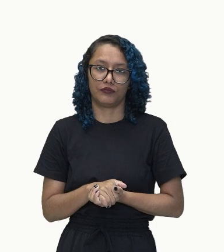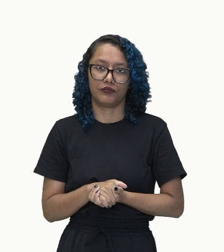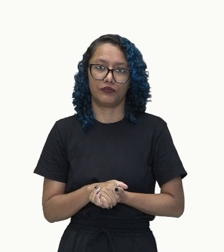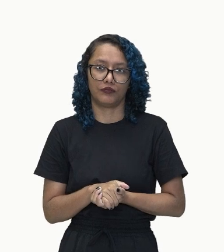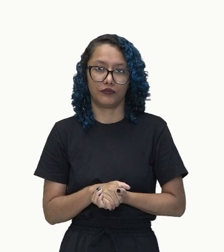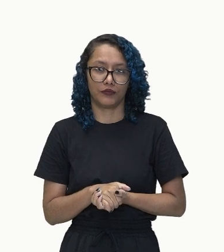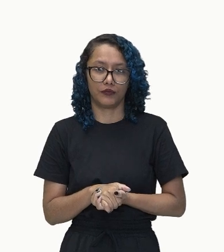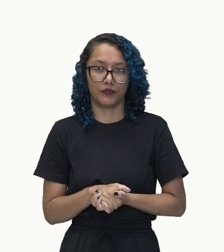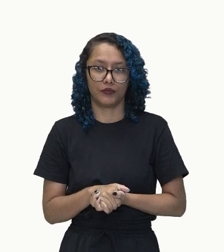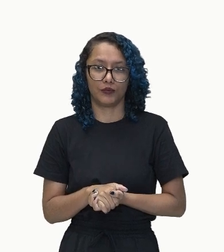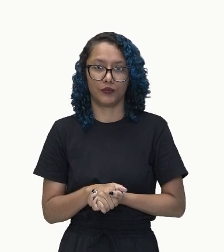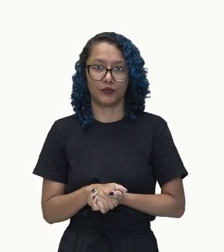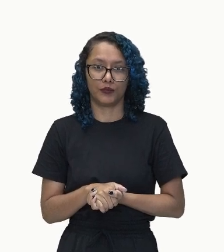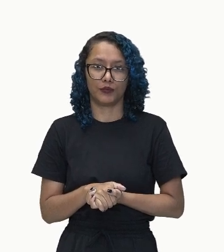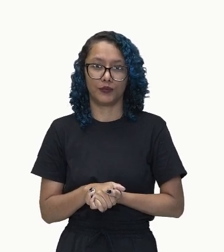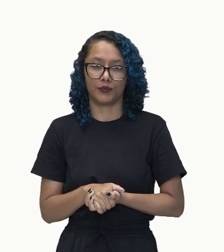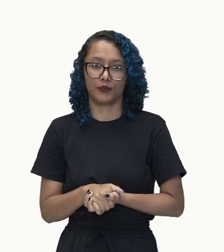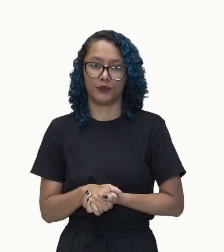E aqui está.